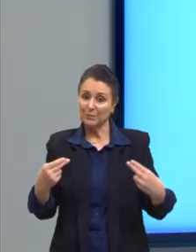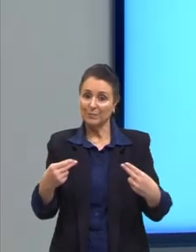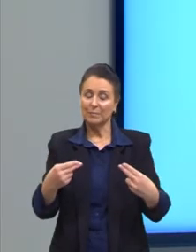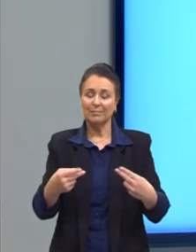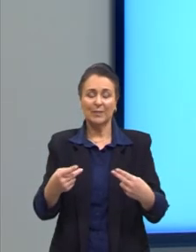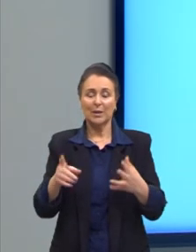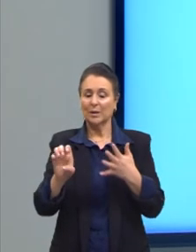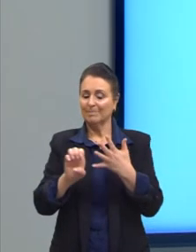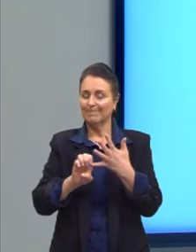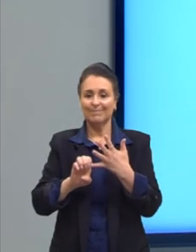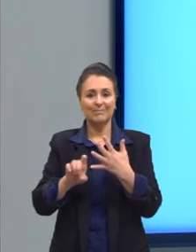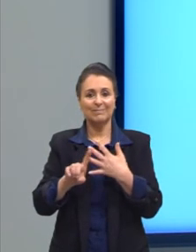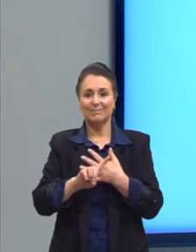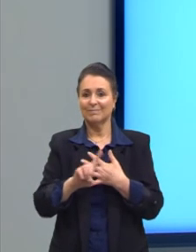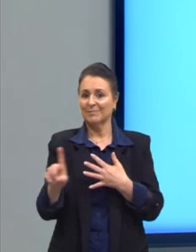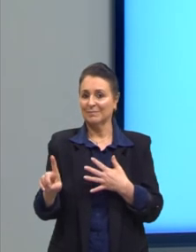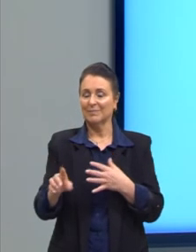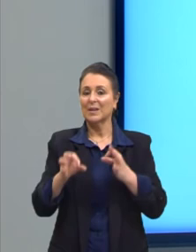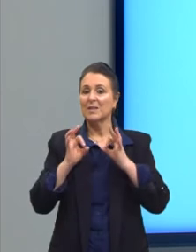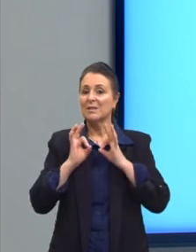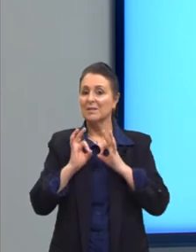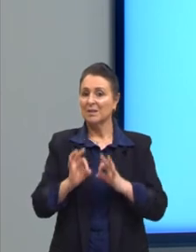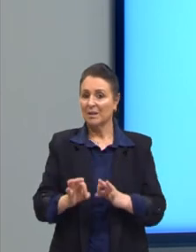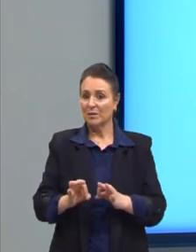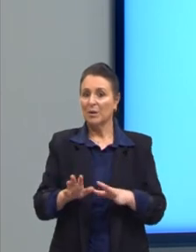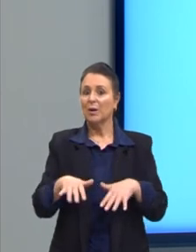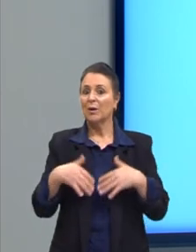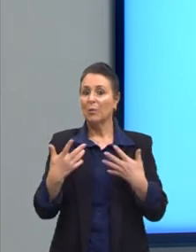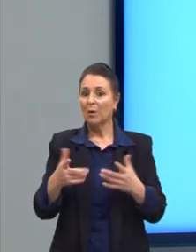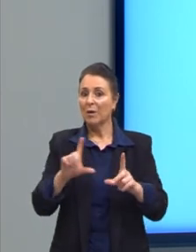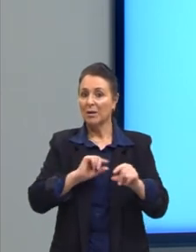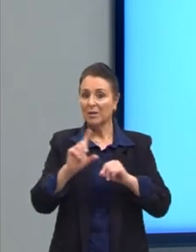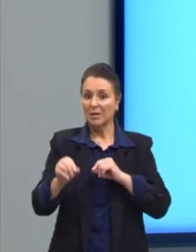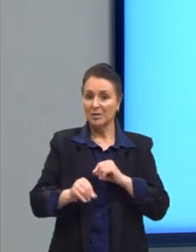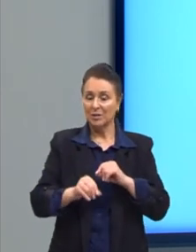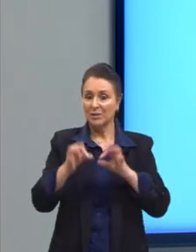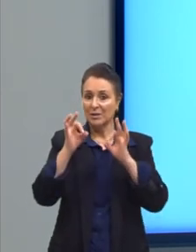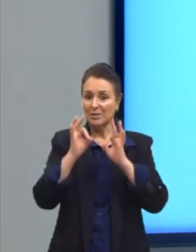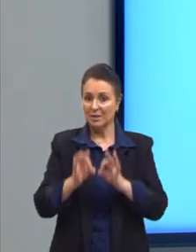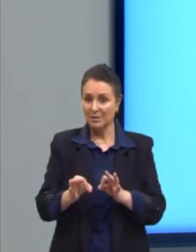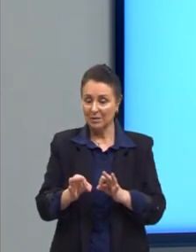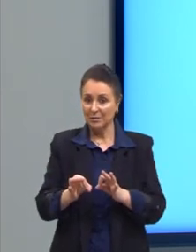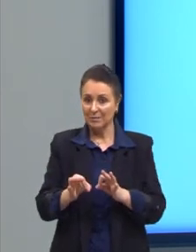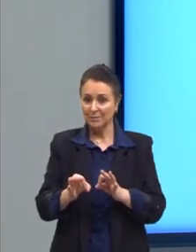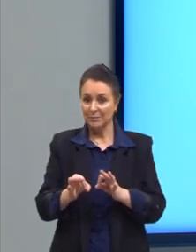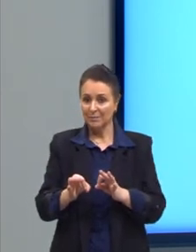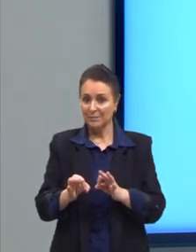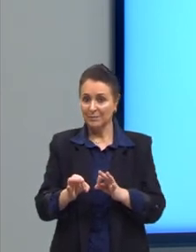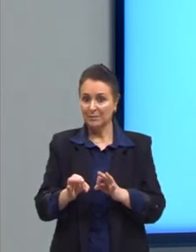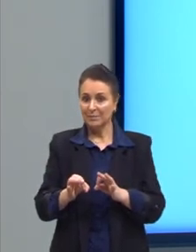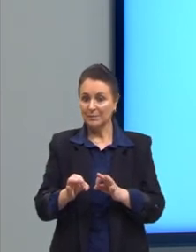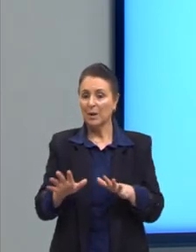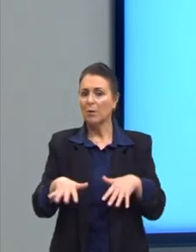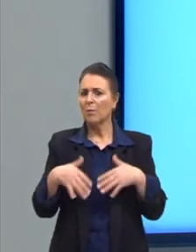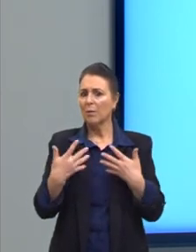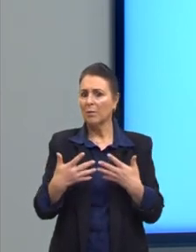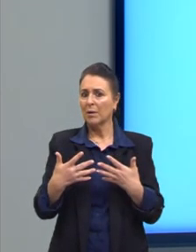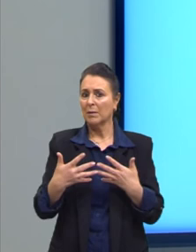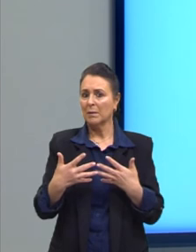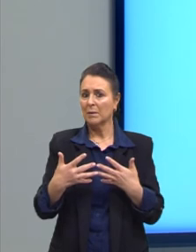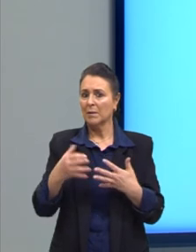competição. Então, já pegaram aí a sua alternativa melhor? Que vocês acham que é a melhor pedida?